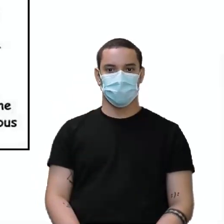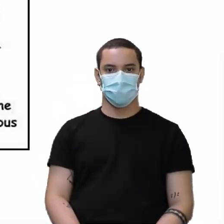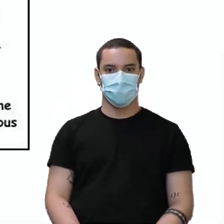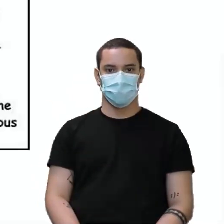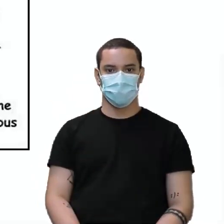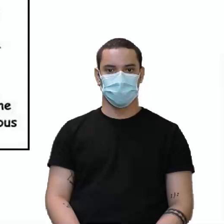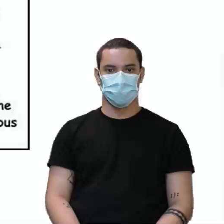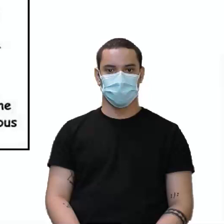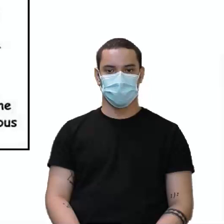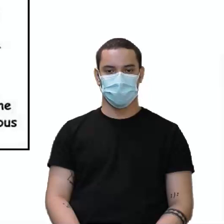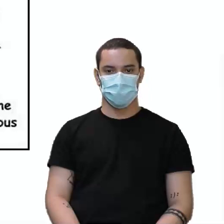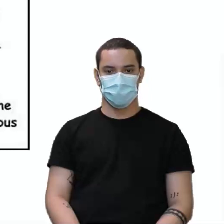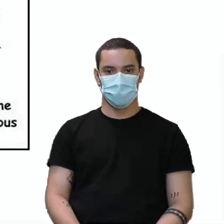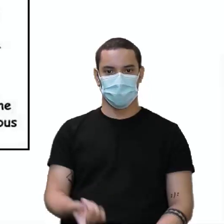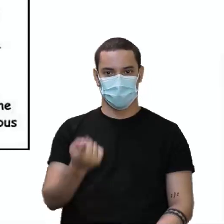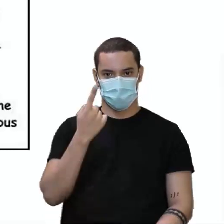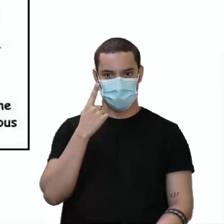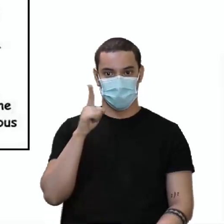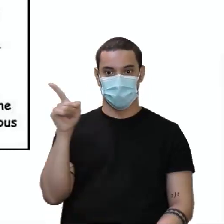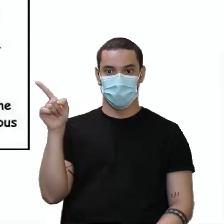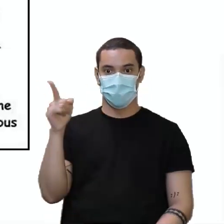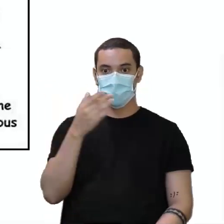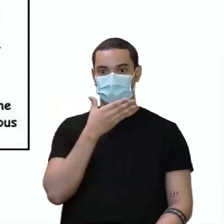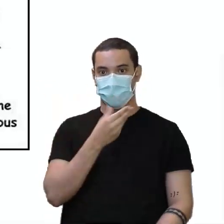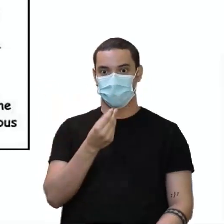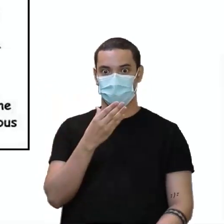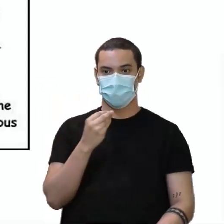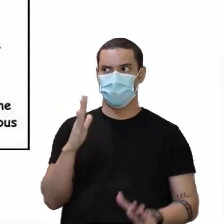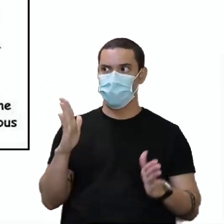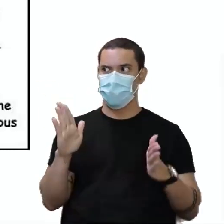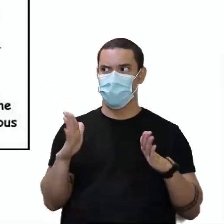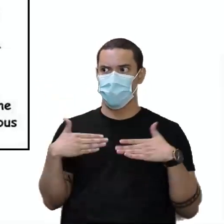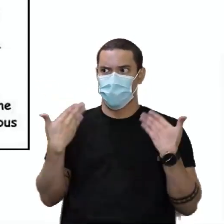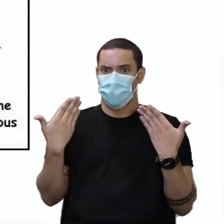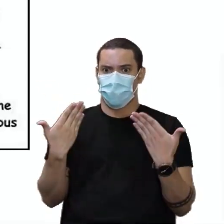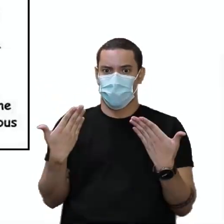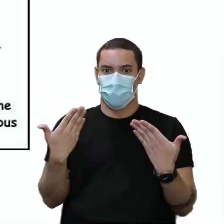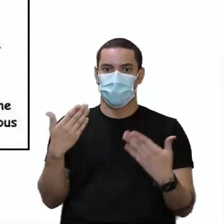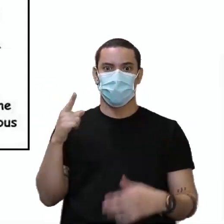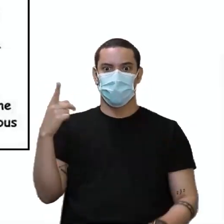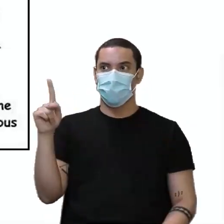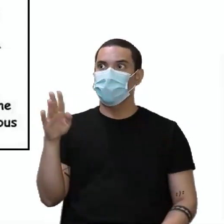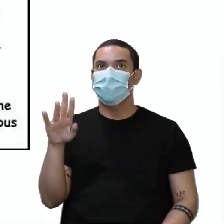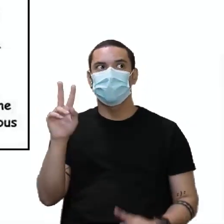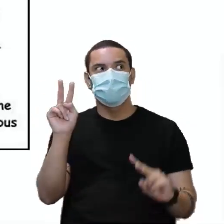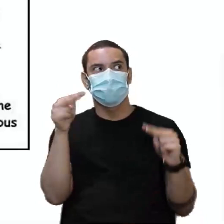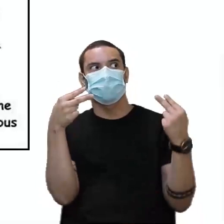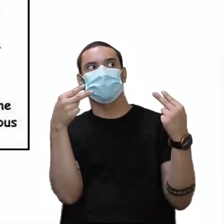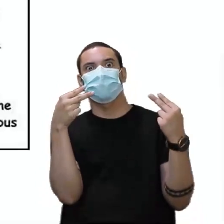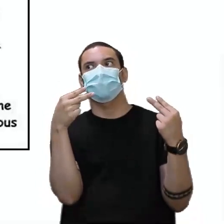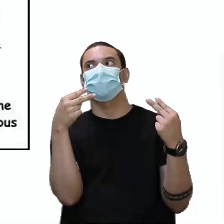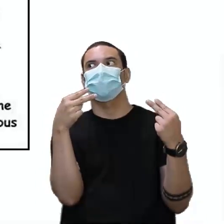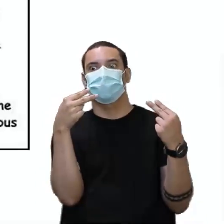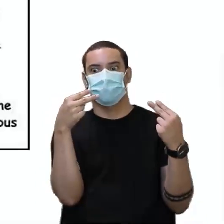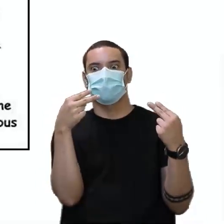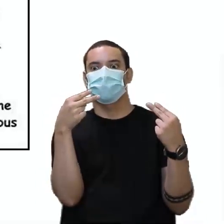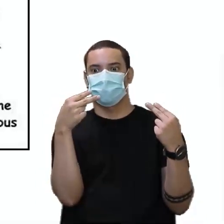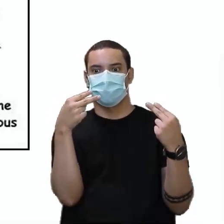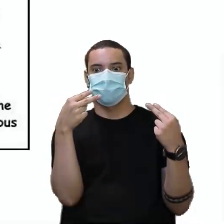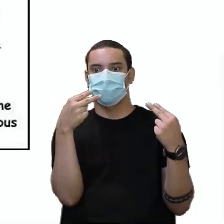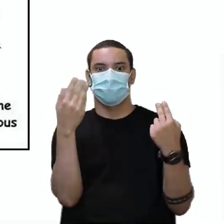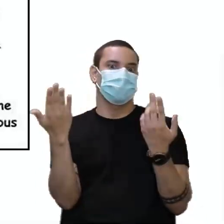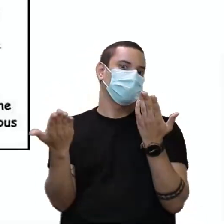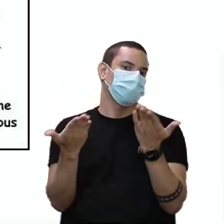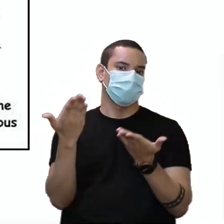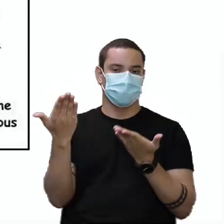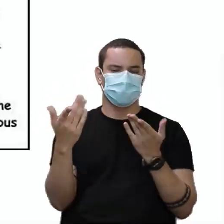Olha a expressão desse boy aqui. Ele parece assustado, né? E o outro também, assim, incrédulo. Tá? Ué.